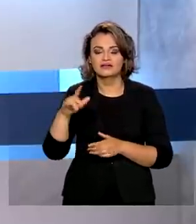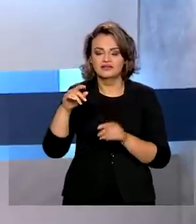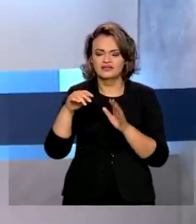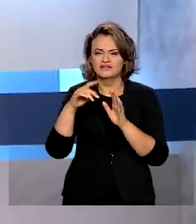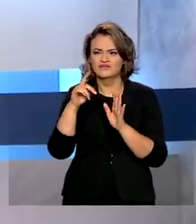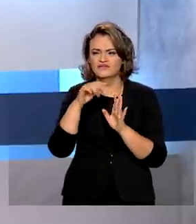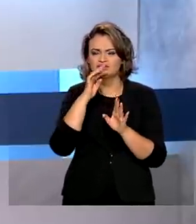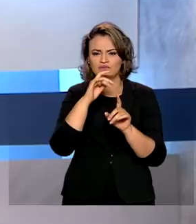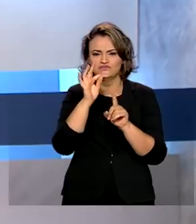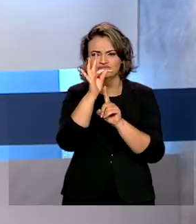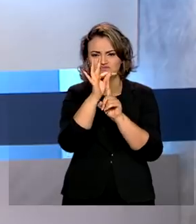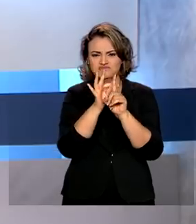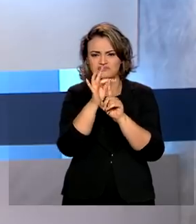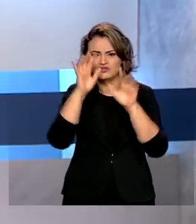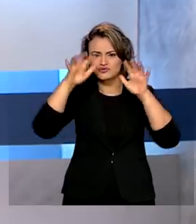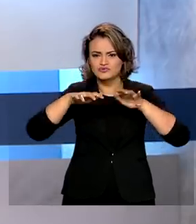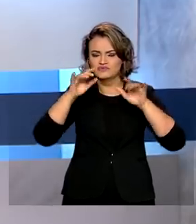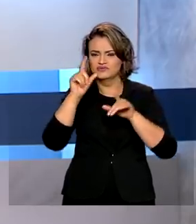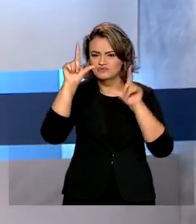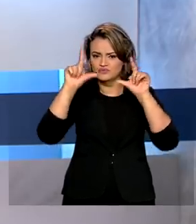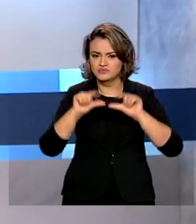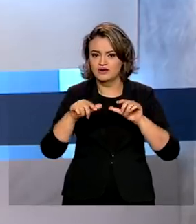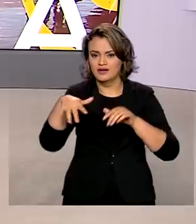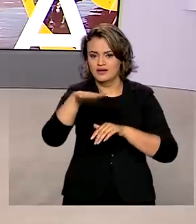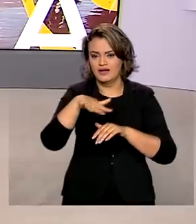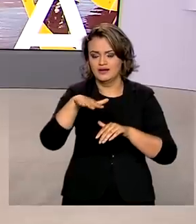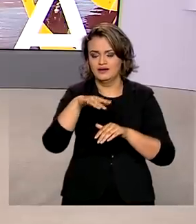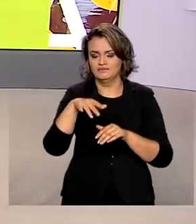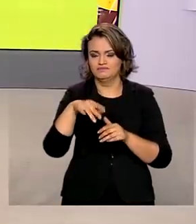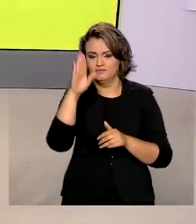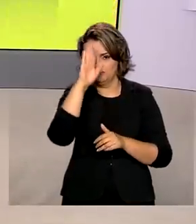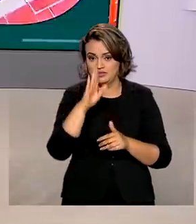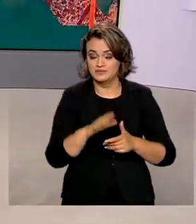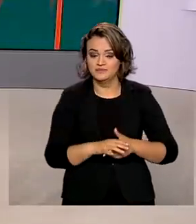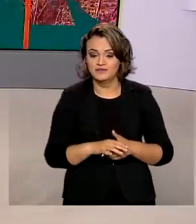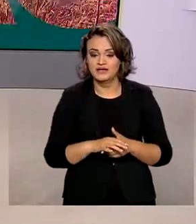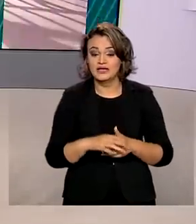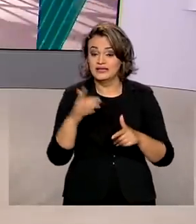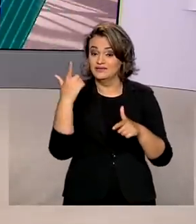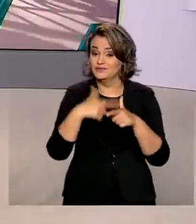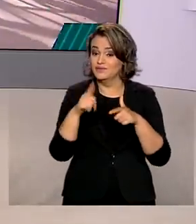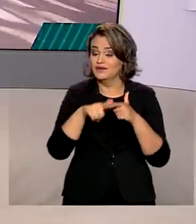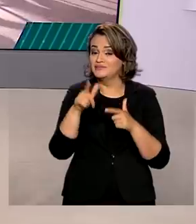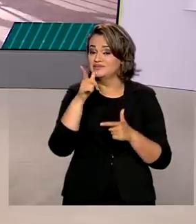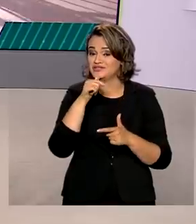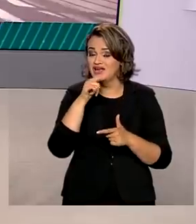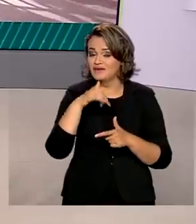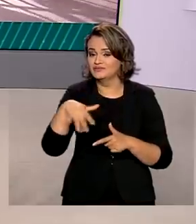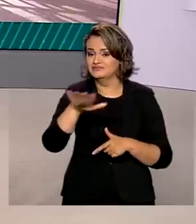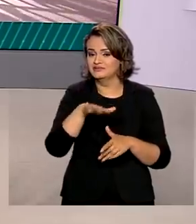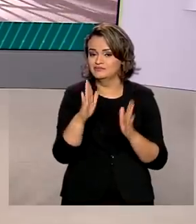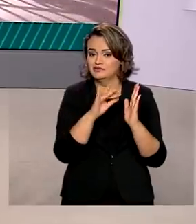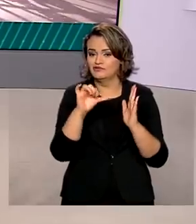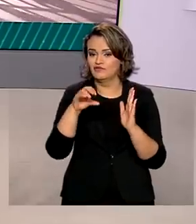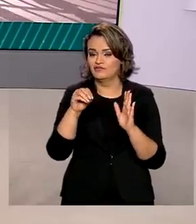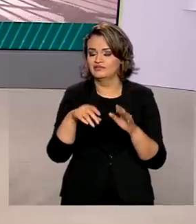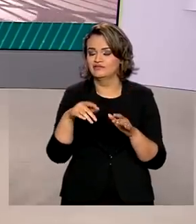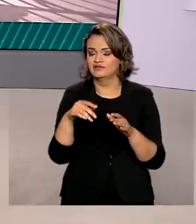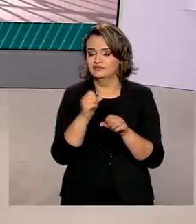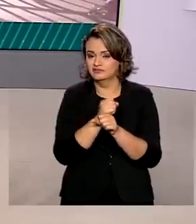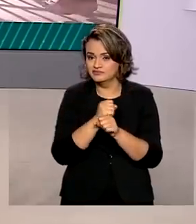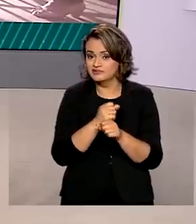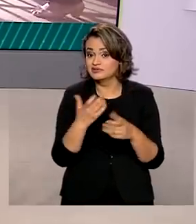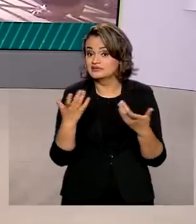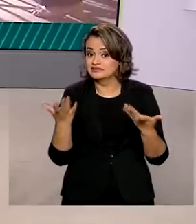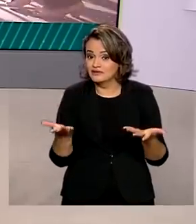temperaturas e redução das chuvas em parte do país. E com a maior crise hídrica dos últimos 90 anos, por causa da falta de chuvas,